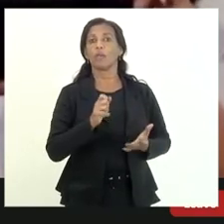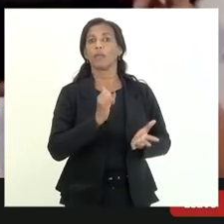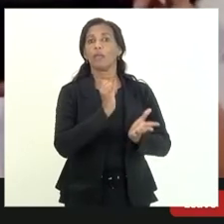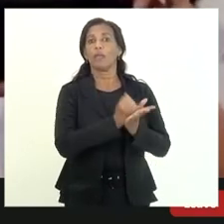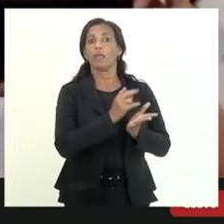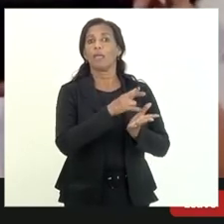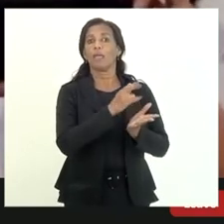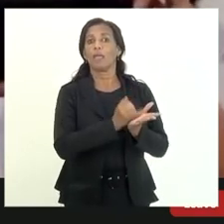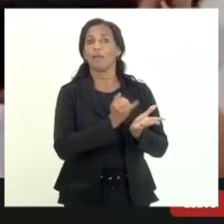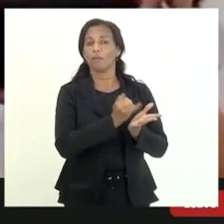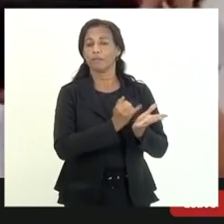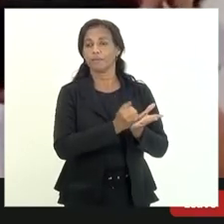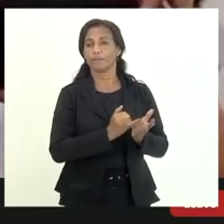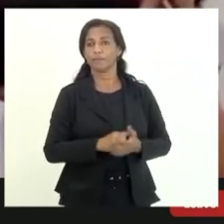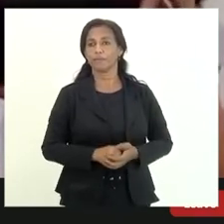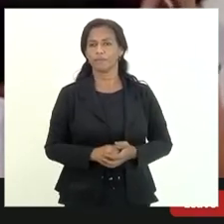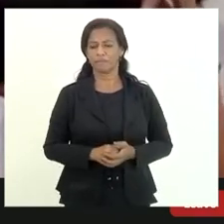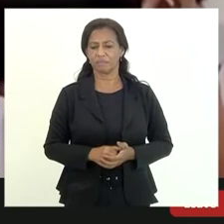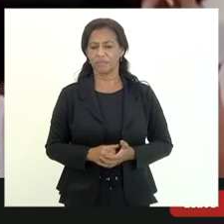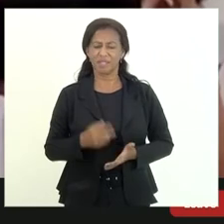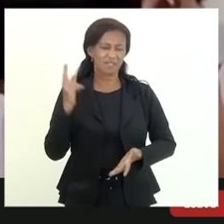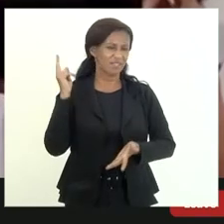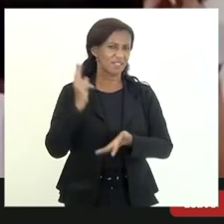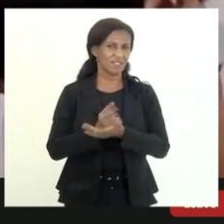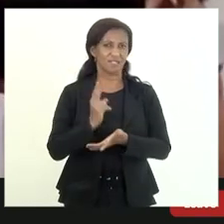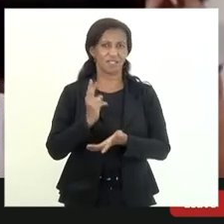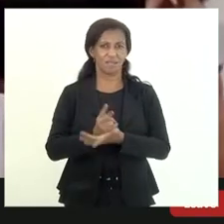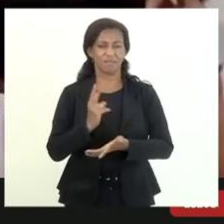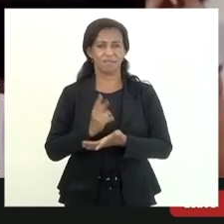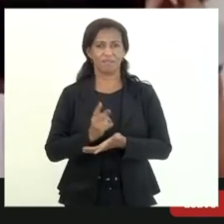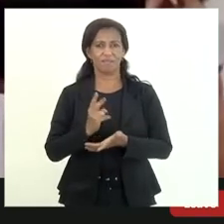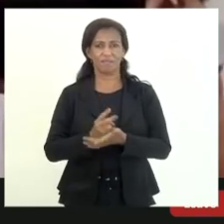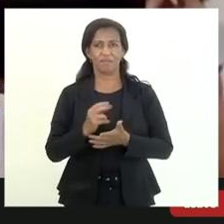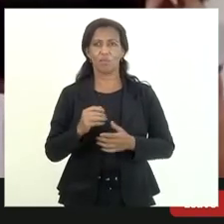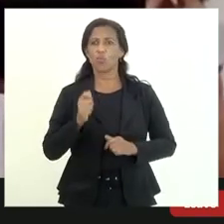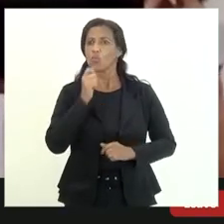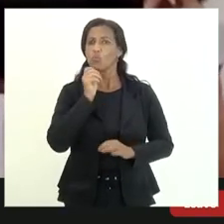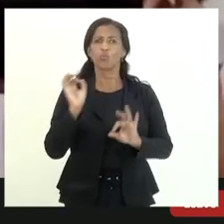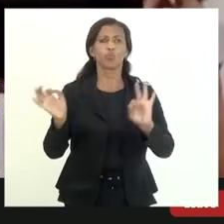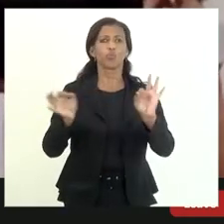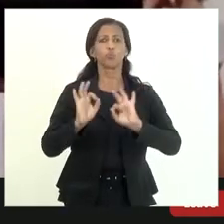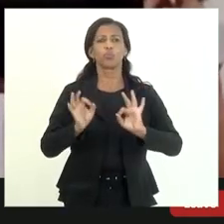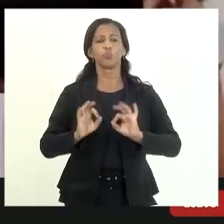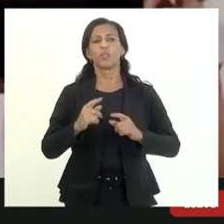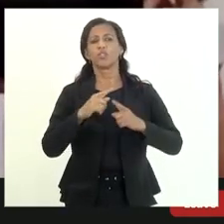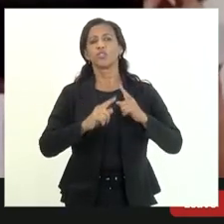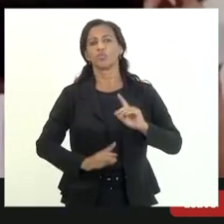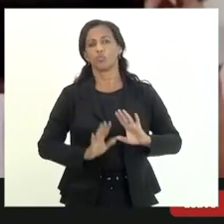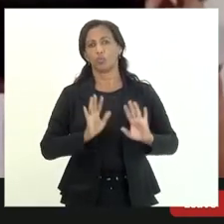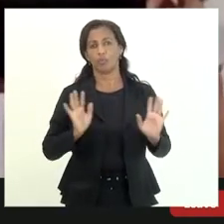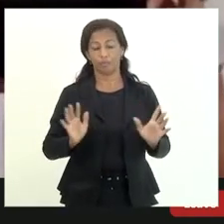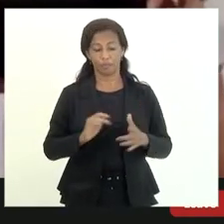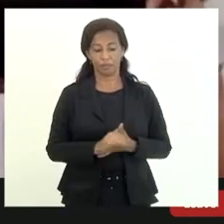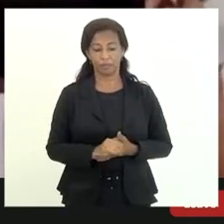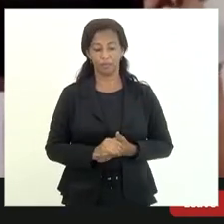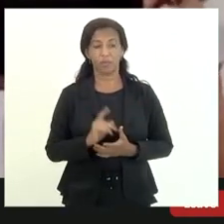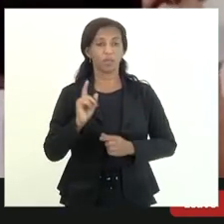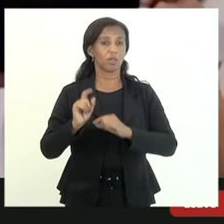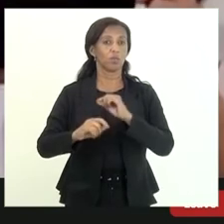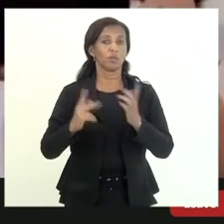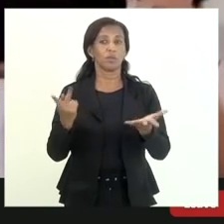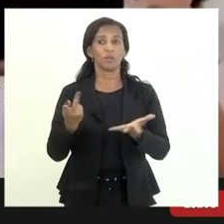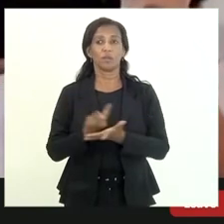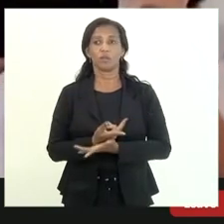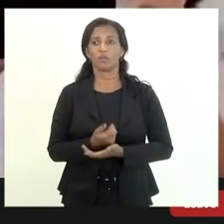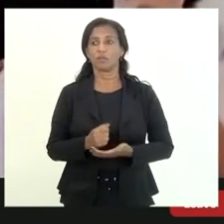olha mas isso é falado nunca tudo não tem ninguém que discorde desse negócio e aí o que acontece é o seguinte